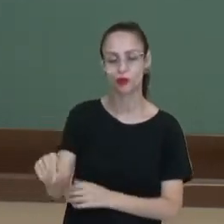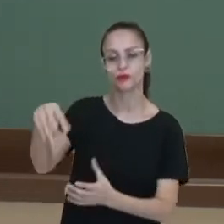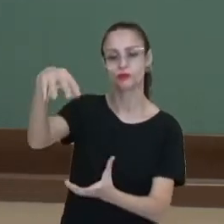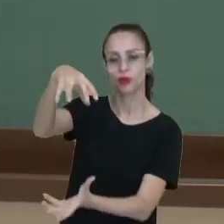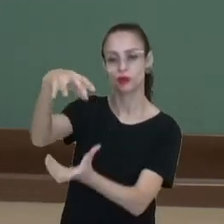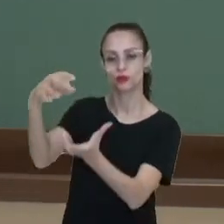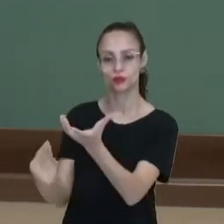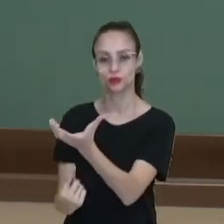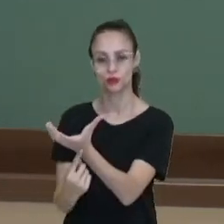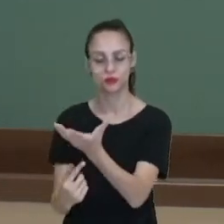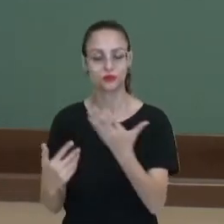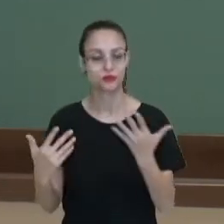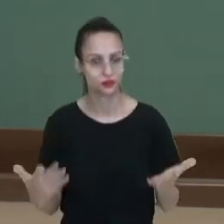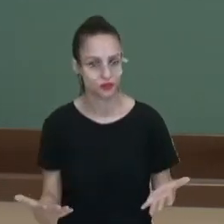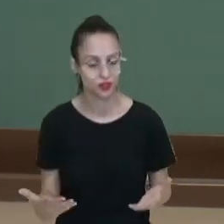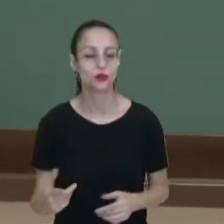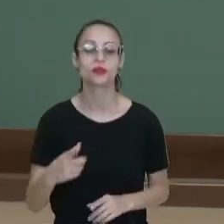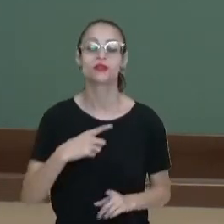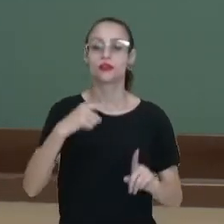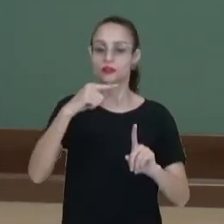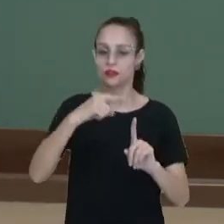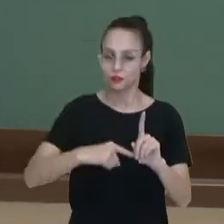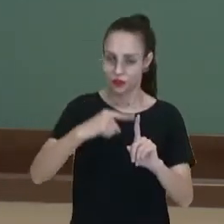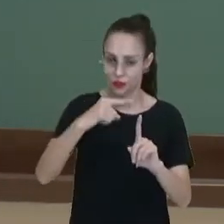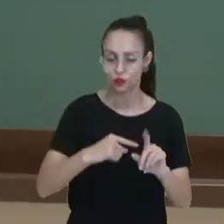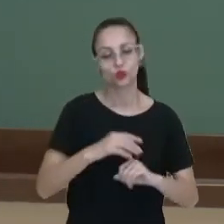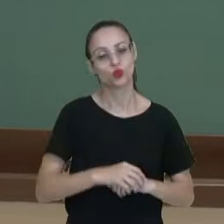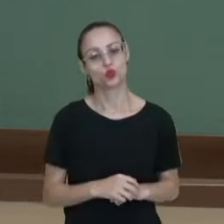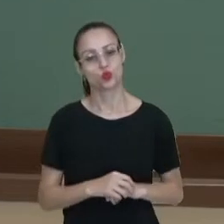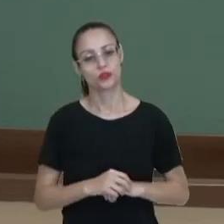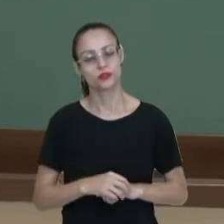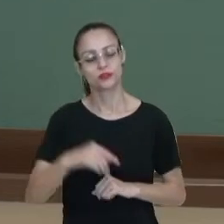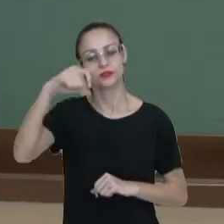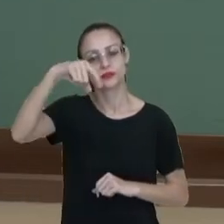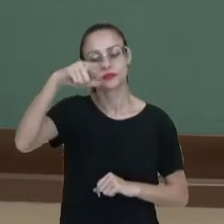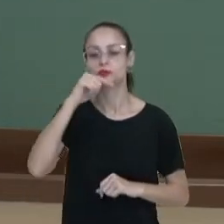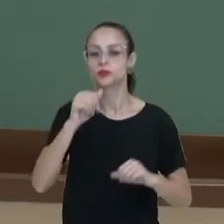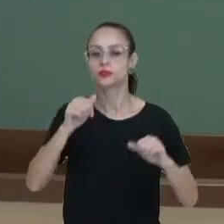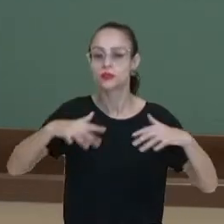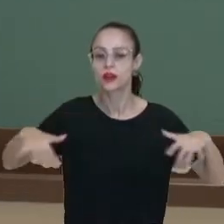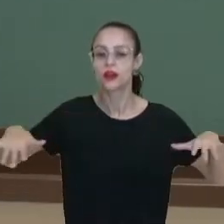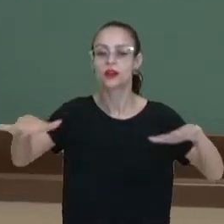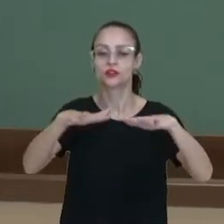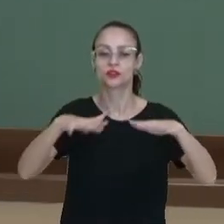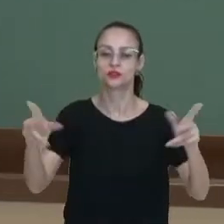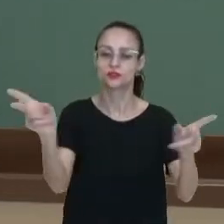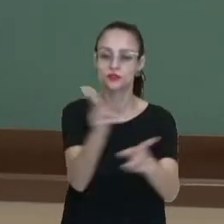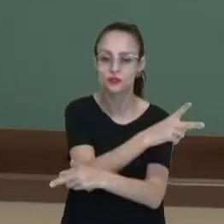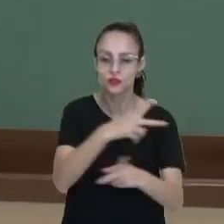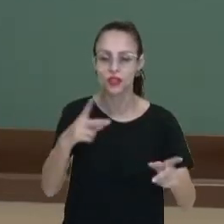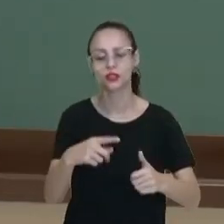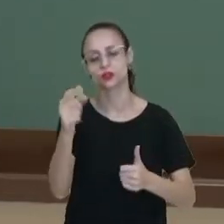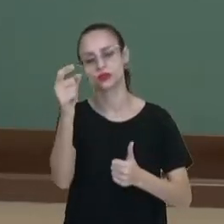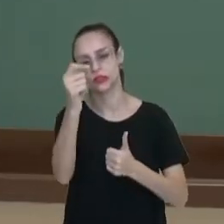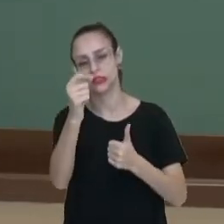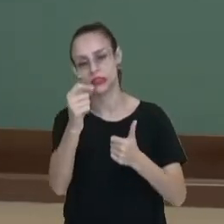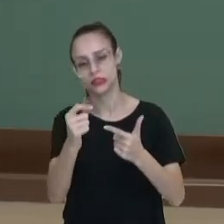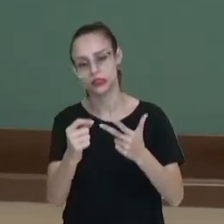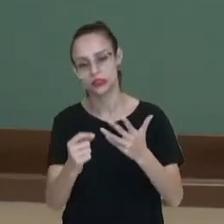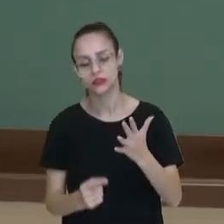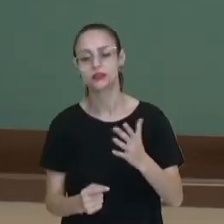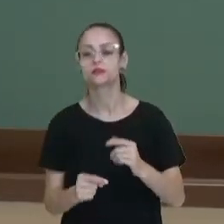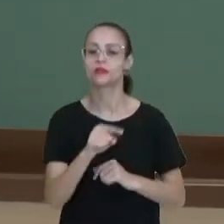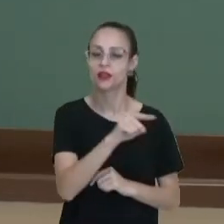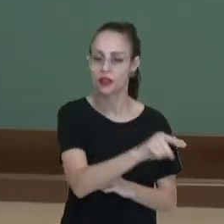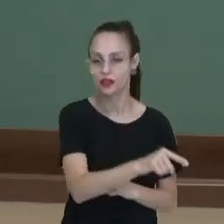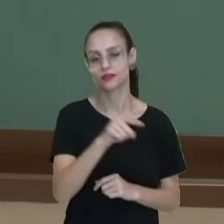sul. Então, eu tenho temperatura, umidade, vento, entre outras para cada